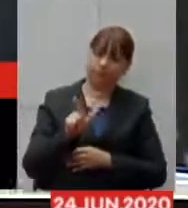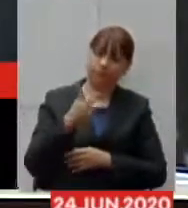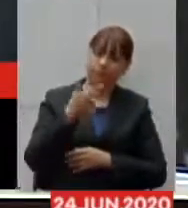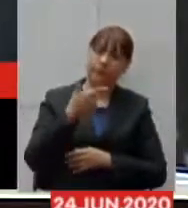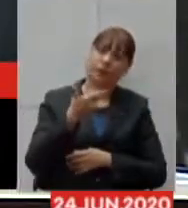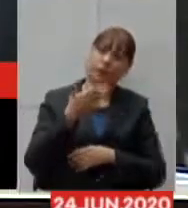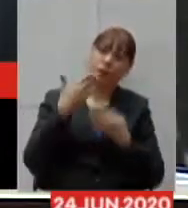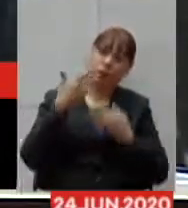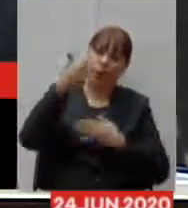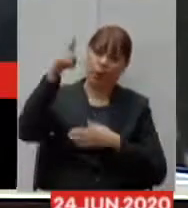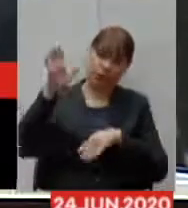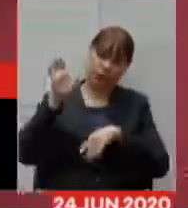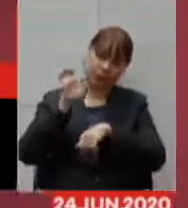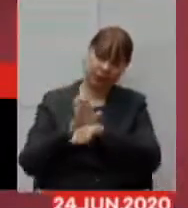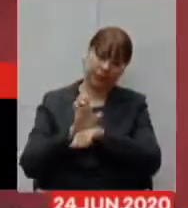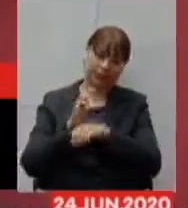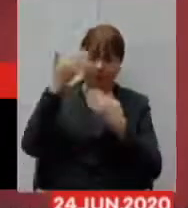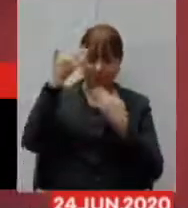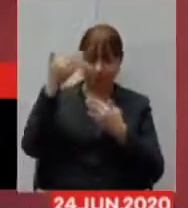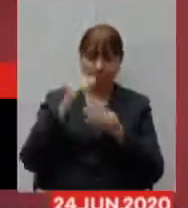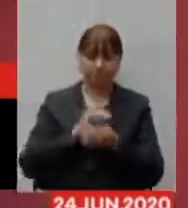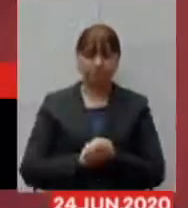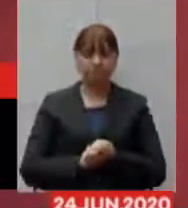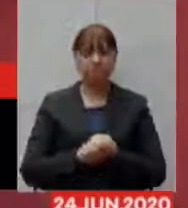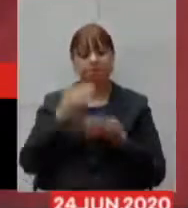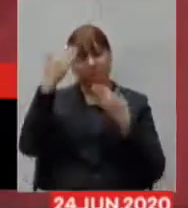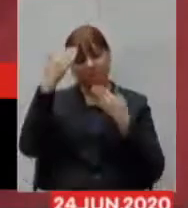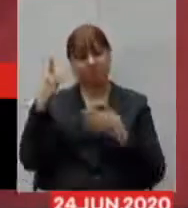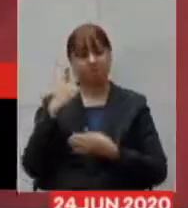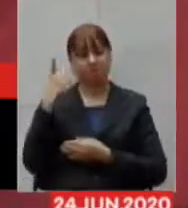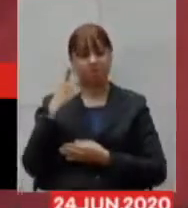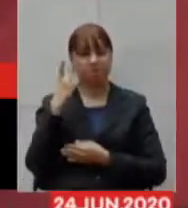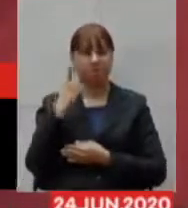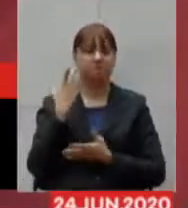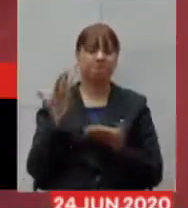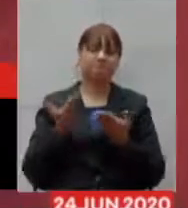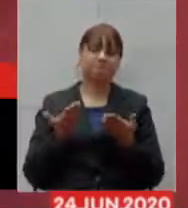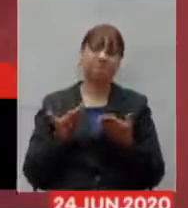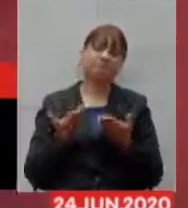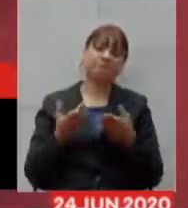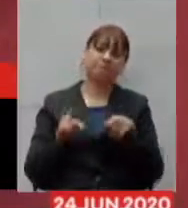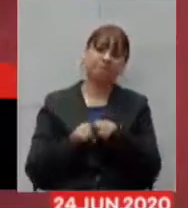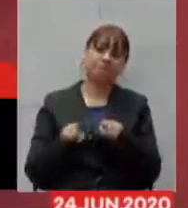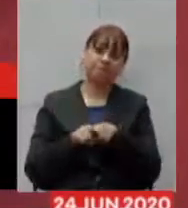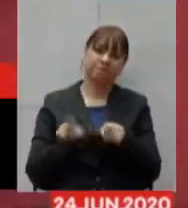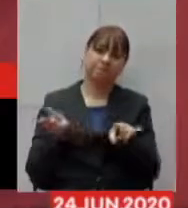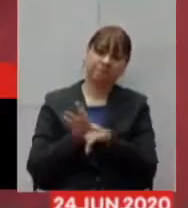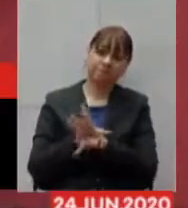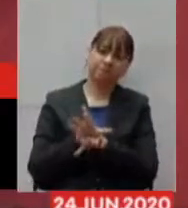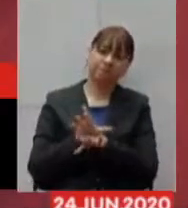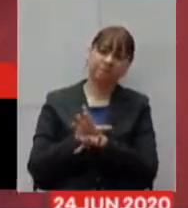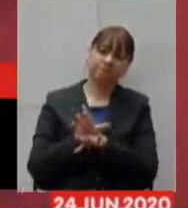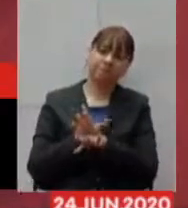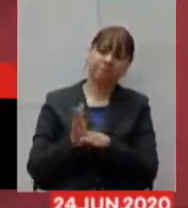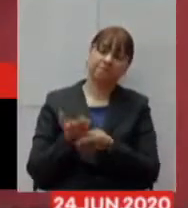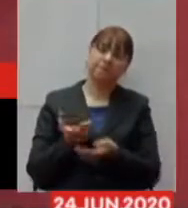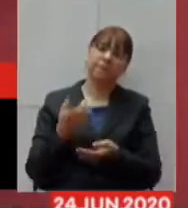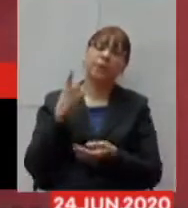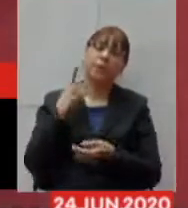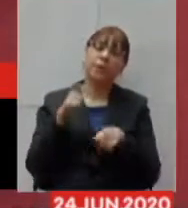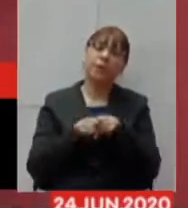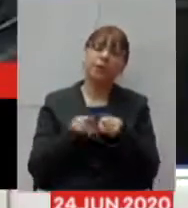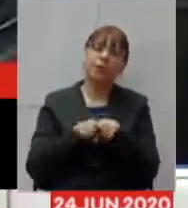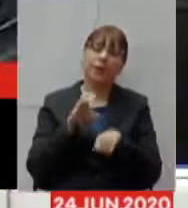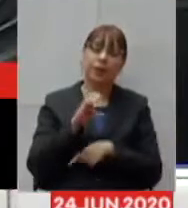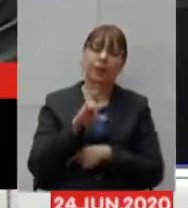brasileiros muito obrigado secretário muito obrigado deputado Carlos Pimenta só também para enaltecer aqui também que está participando conosco o deputado